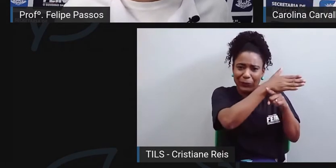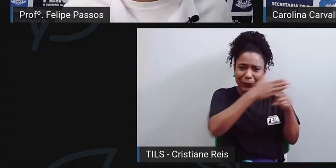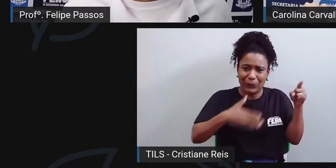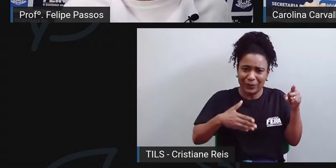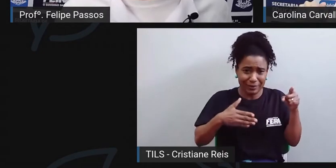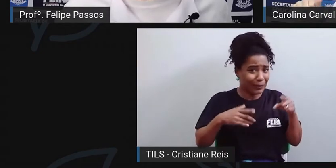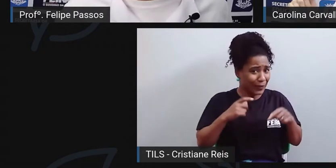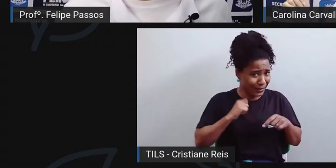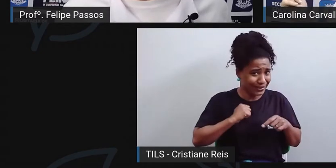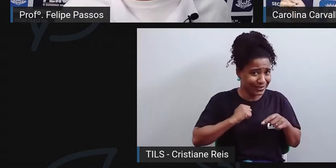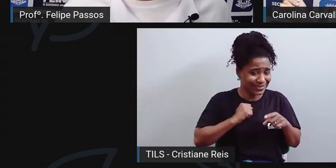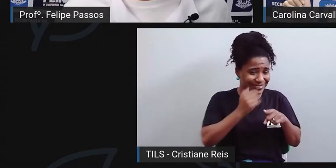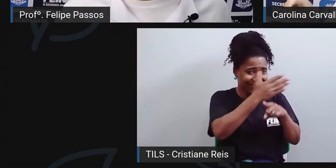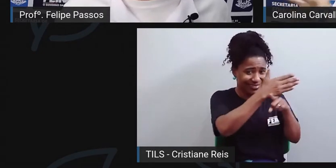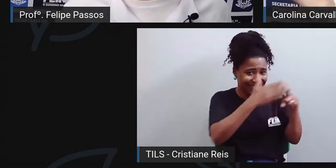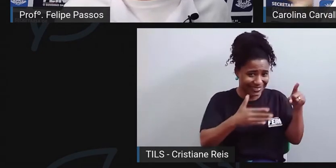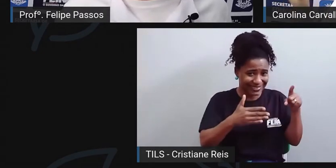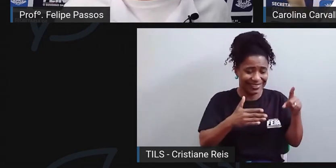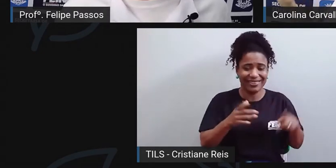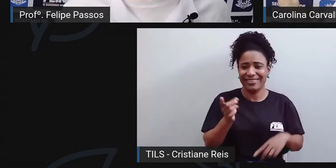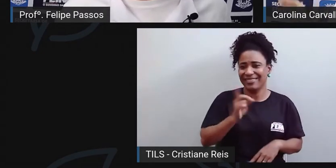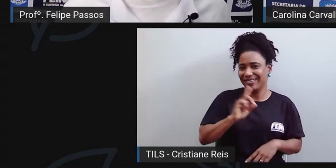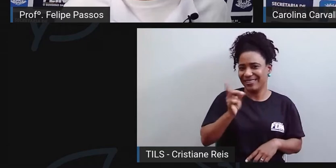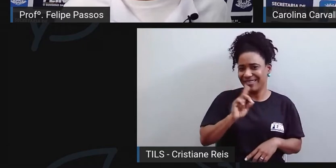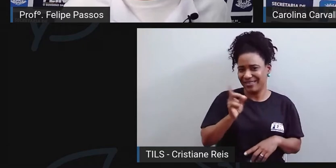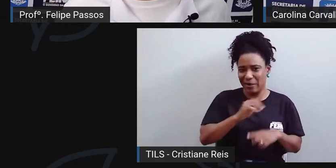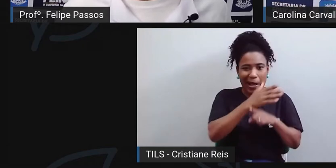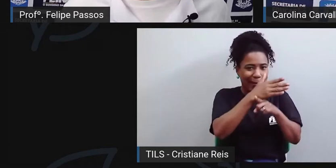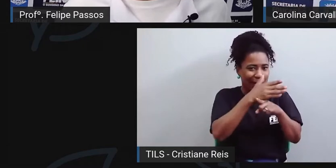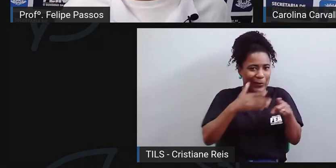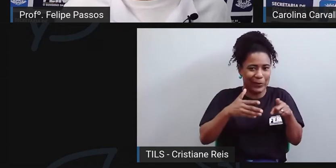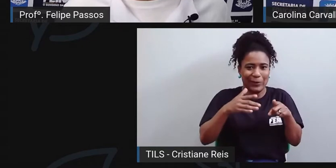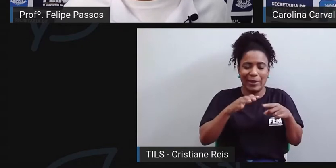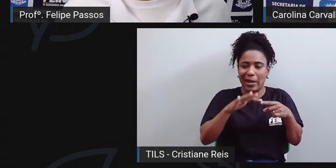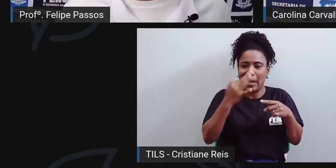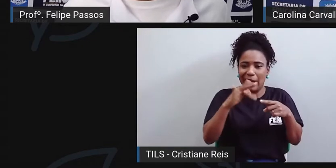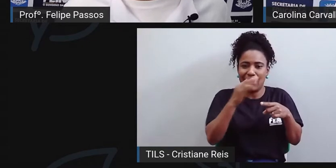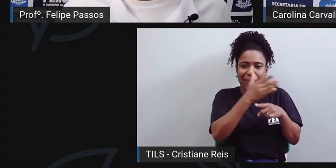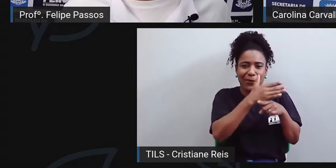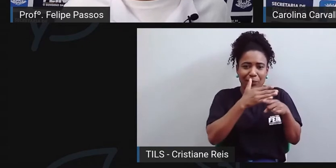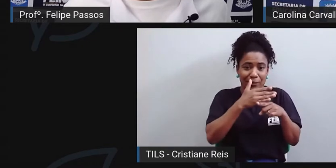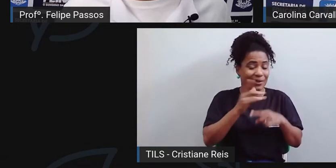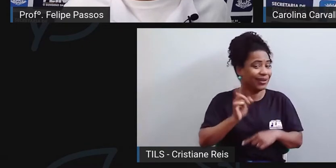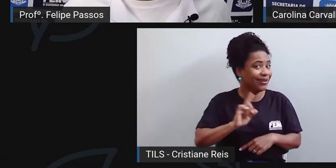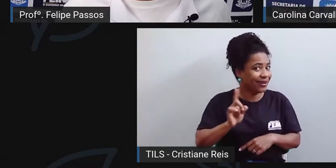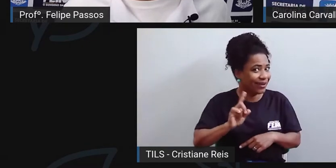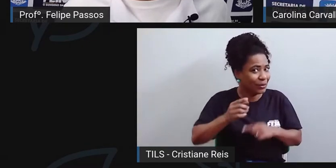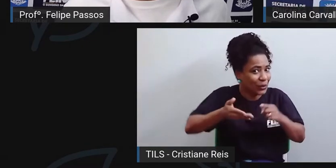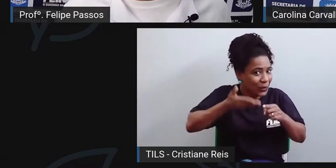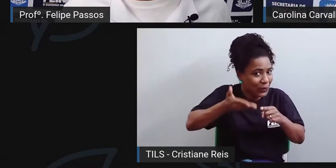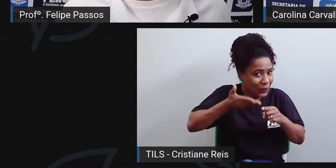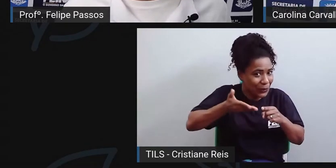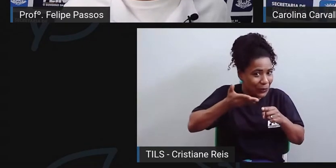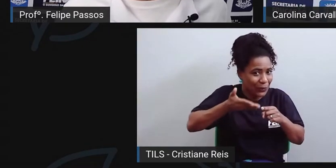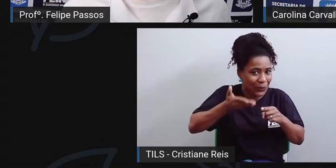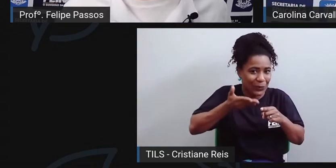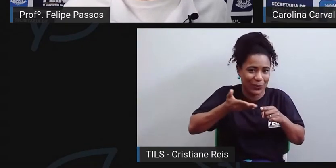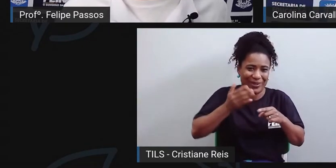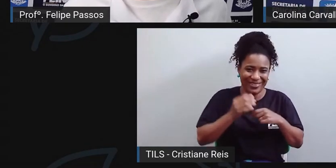e pronto, vou estar livre do problema. mas com os dentes as pessoas pensavam muito assim.